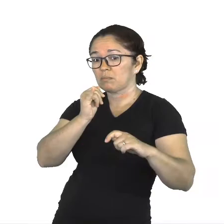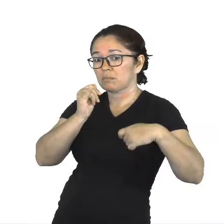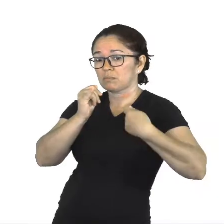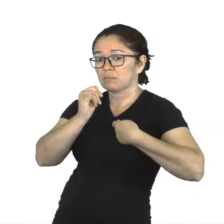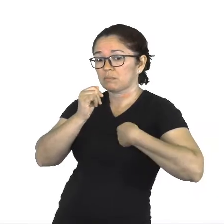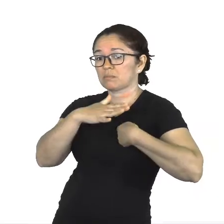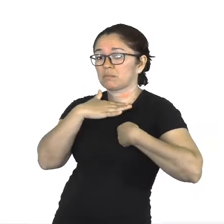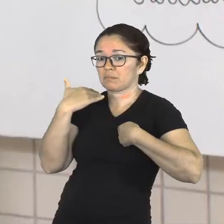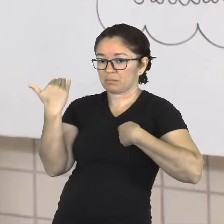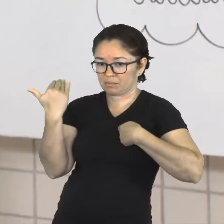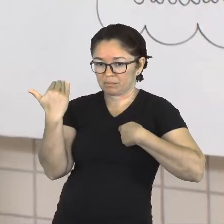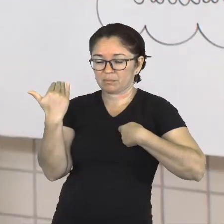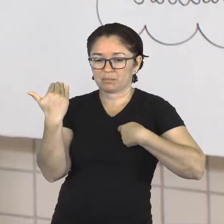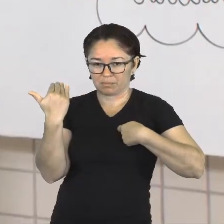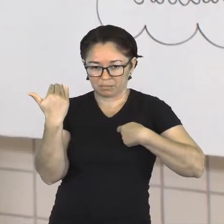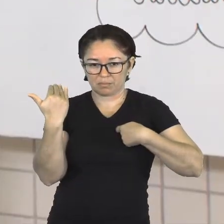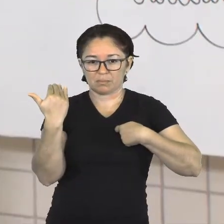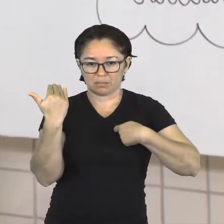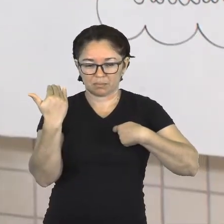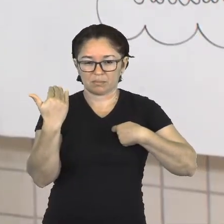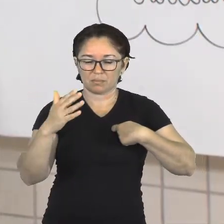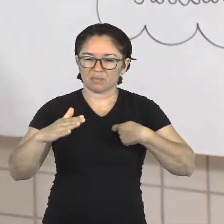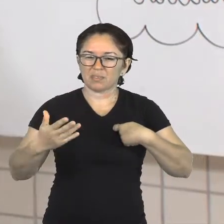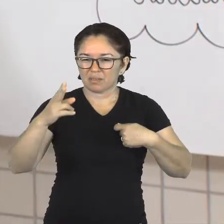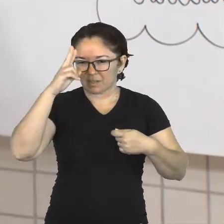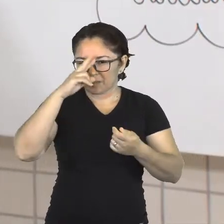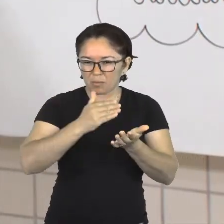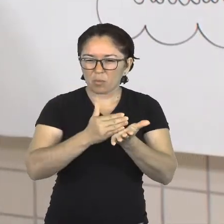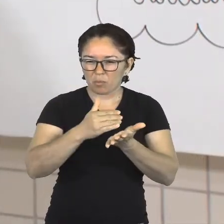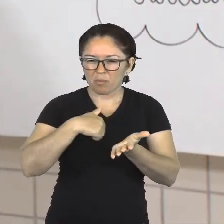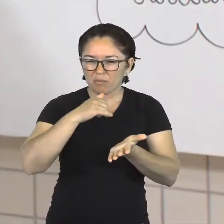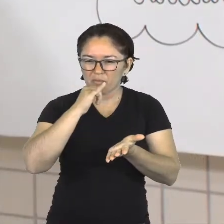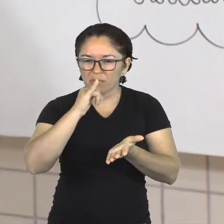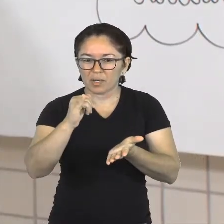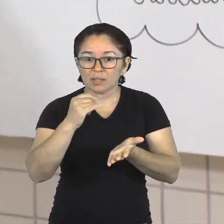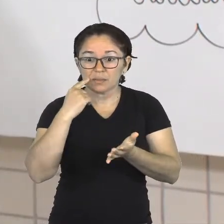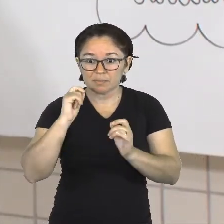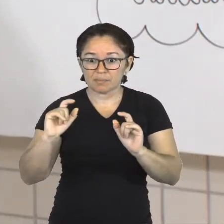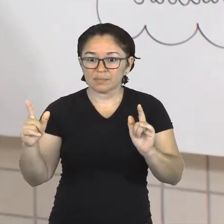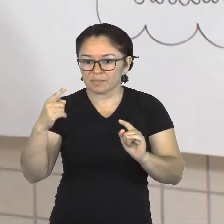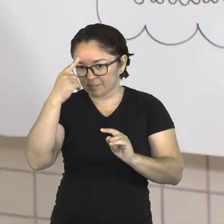Então, quando eu coloquei lá a capa no início, que a gente vai ver agora essa imagem,